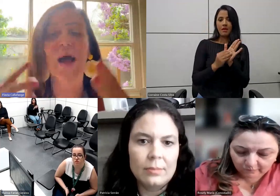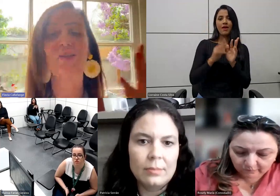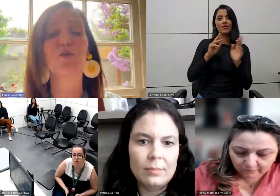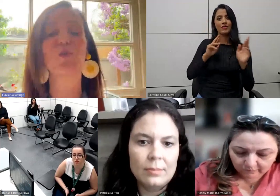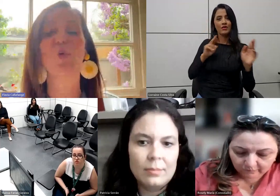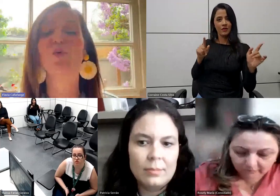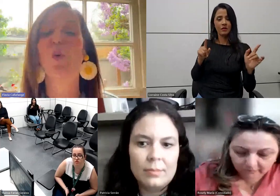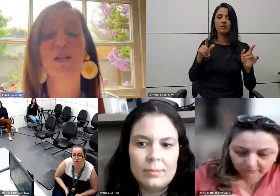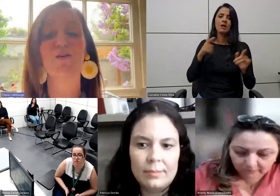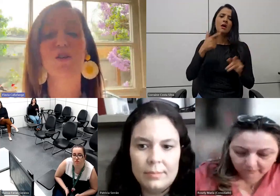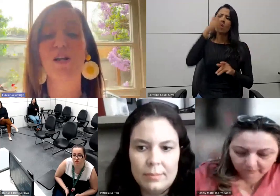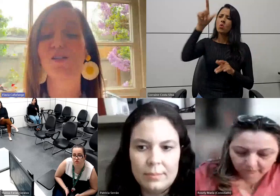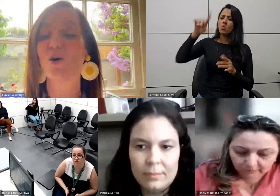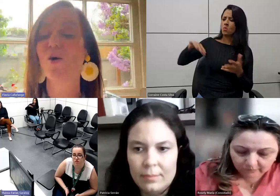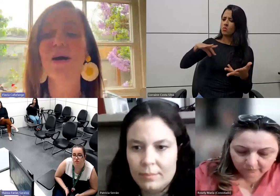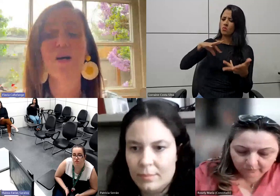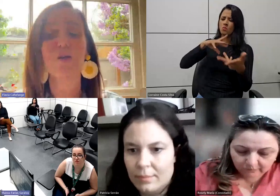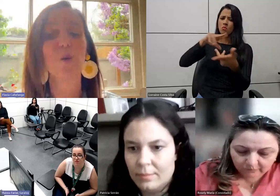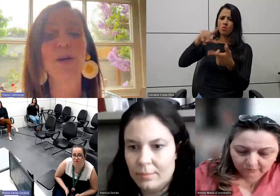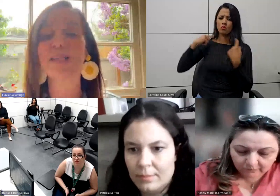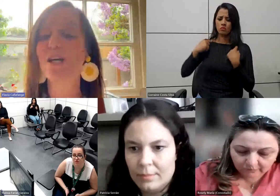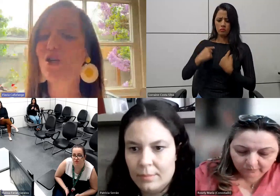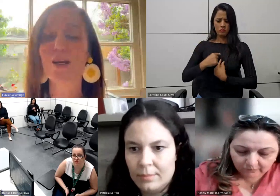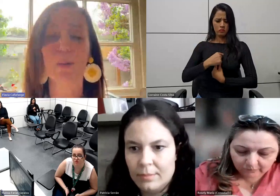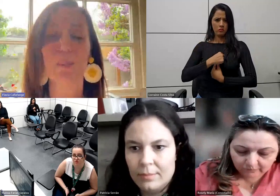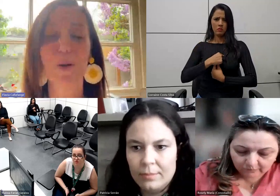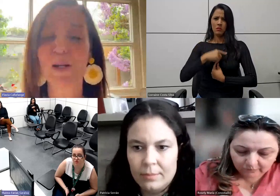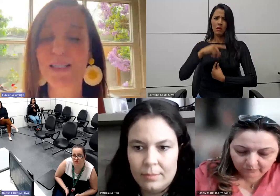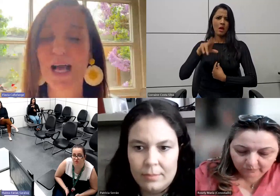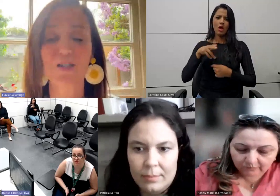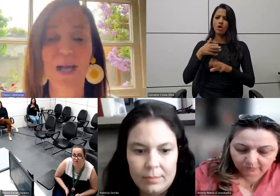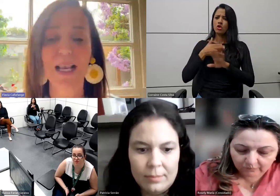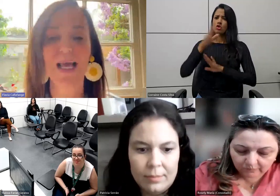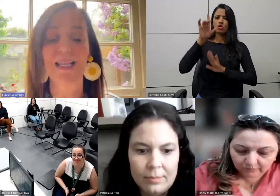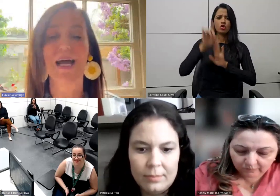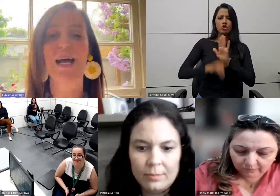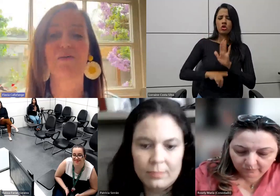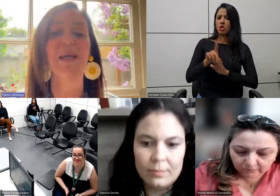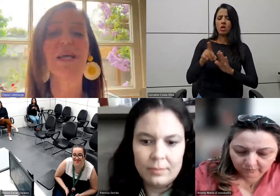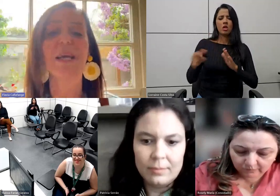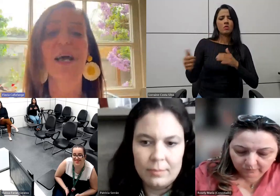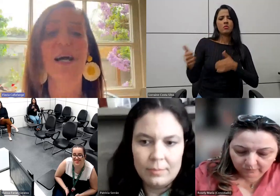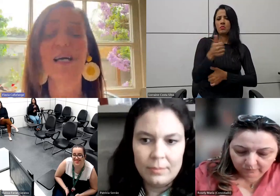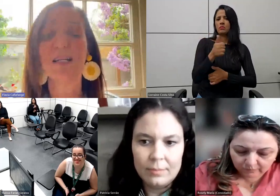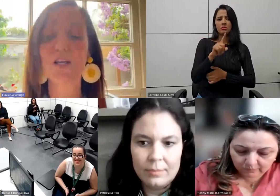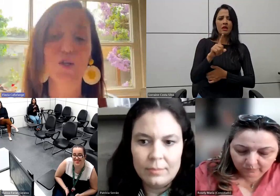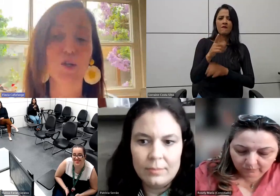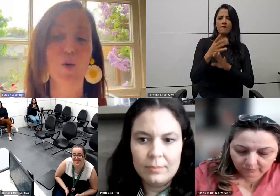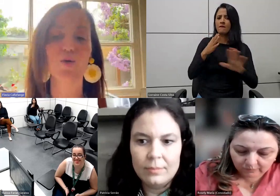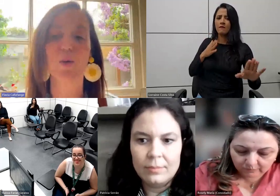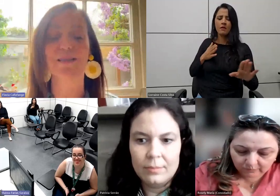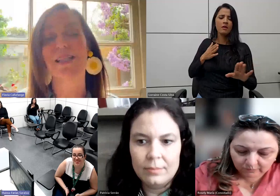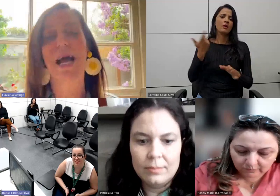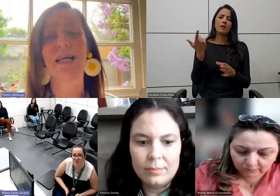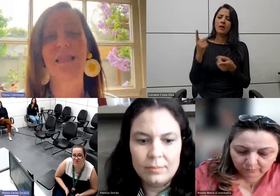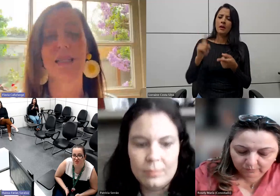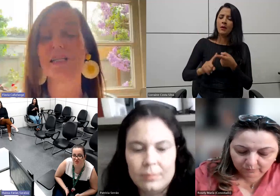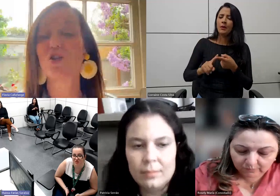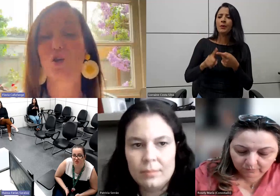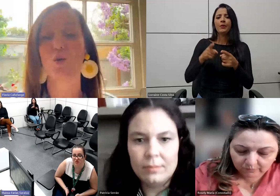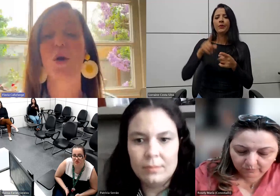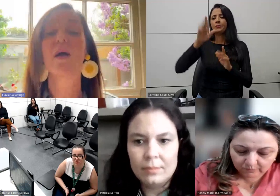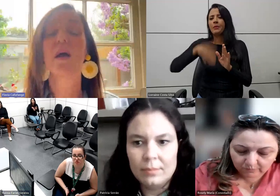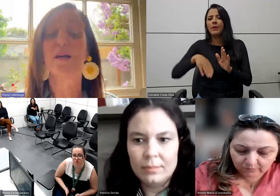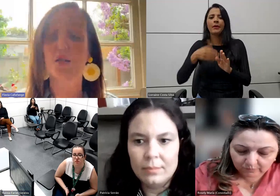No resto do mundo, o cordão de girassol nunca dá direito à prioridade na fila, nem desconto em entrada,